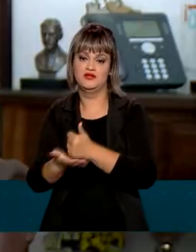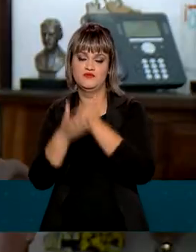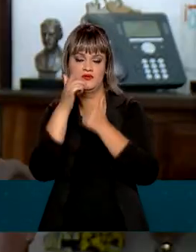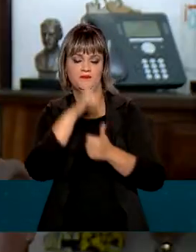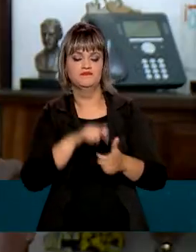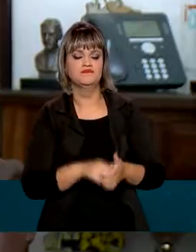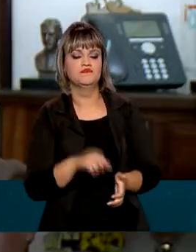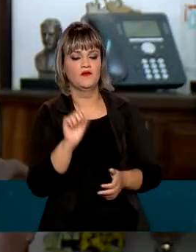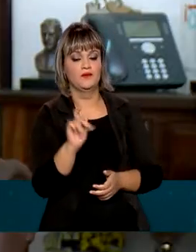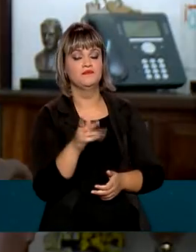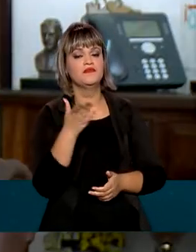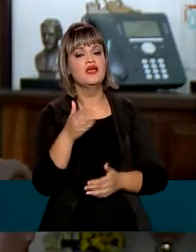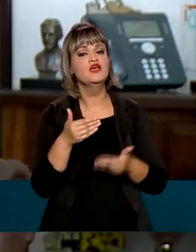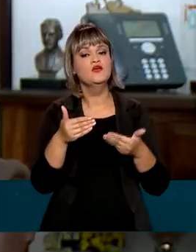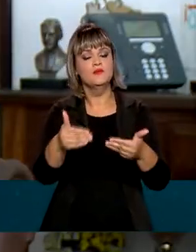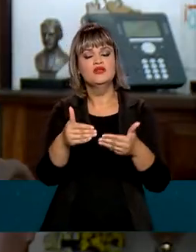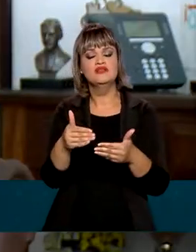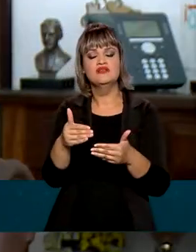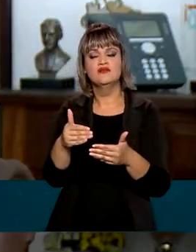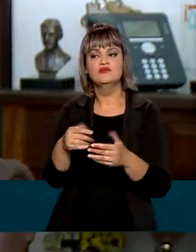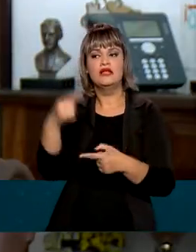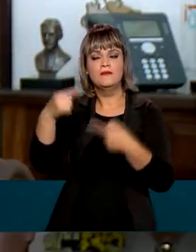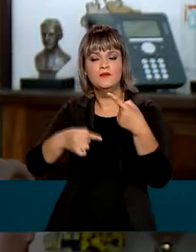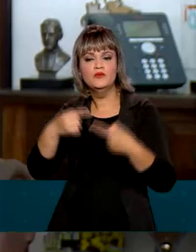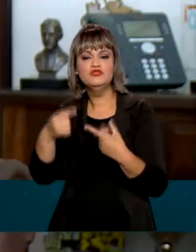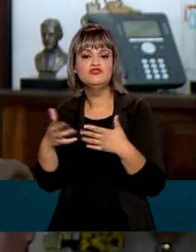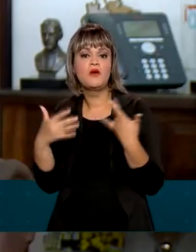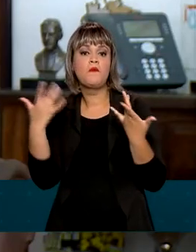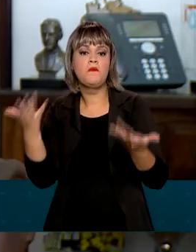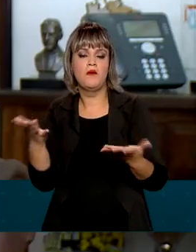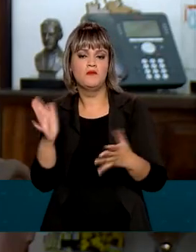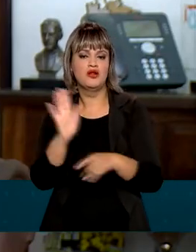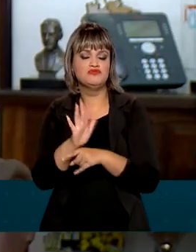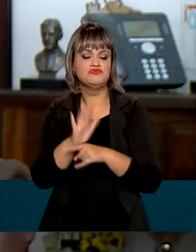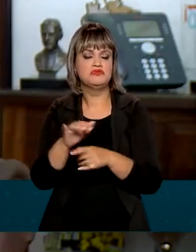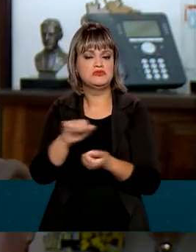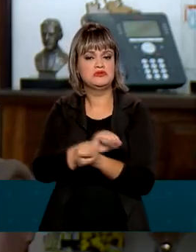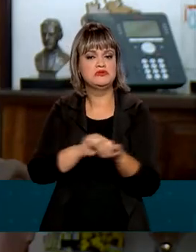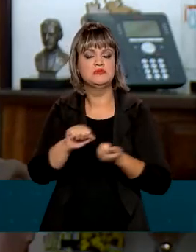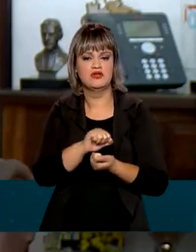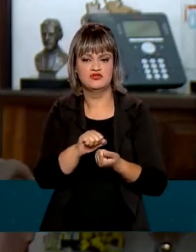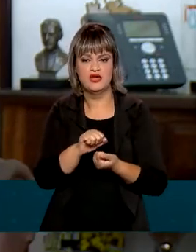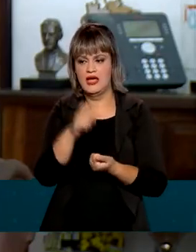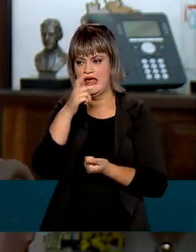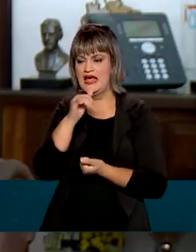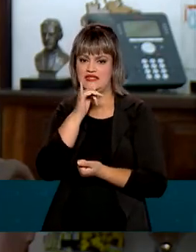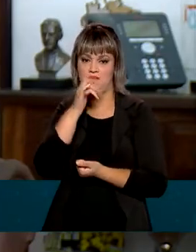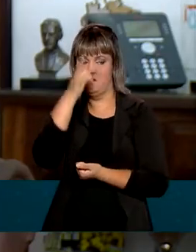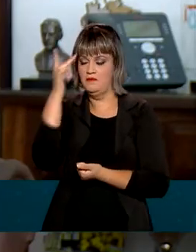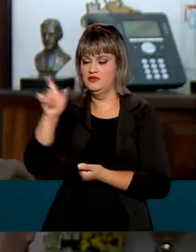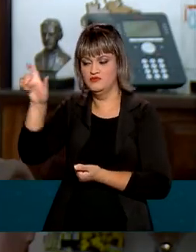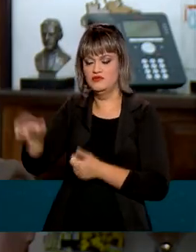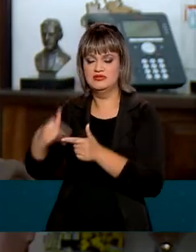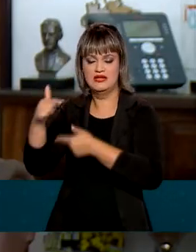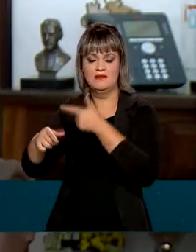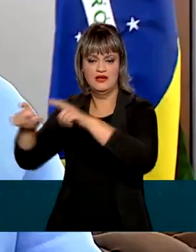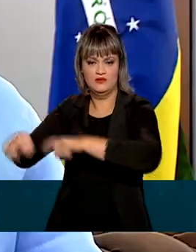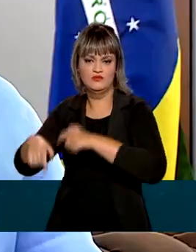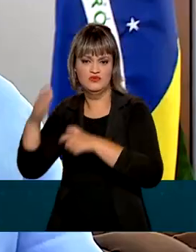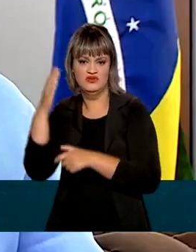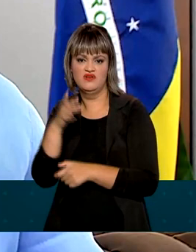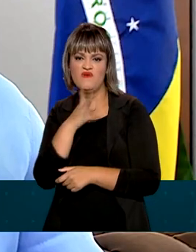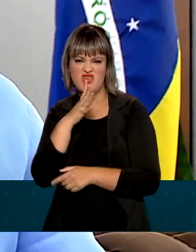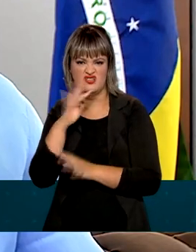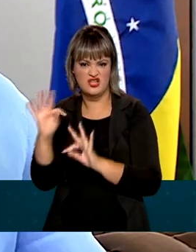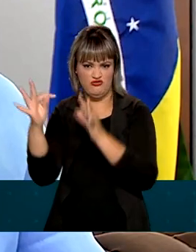Ministério tem que políticas para apoiar o desenvolvimento de agriculturas mais sustentáveis? Os agricultores, eles têm apoio técnico para implementar novas tecnologias?